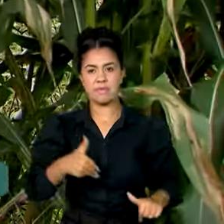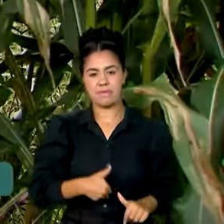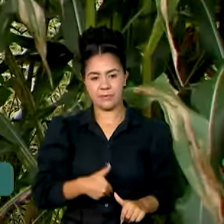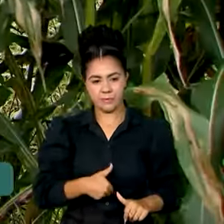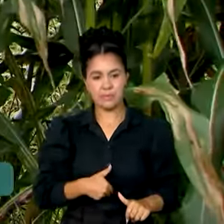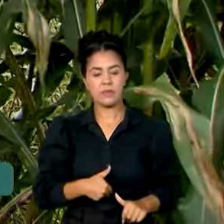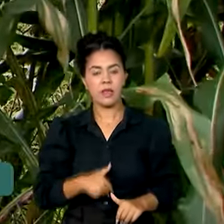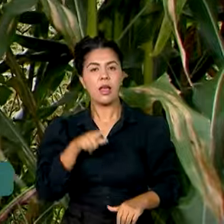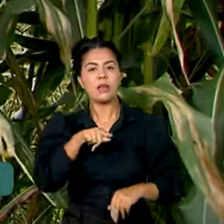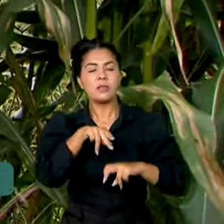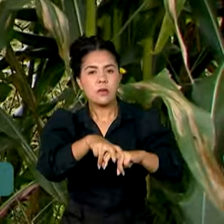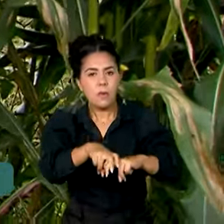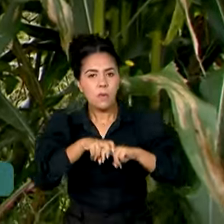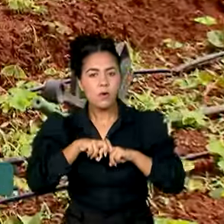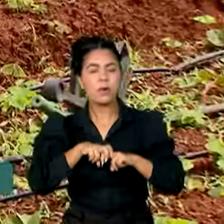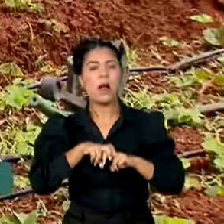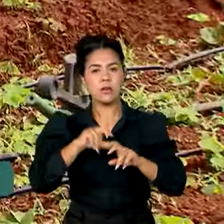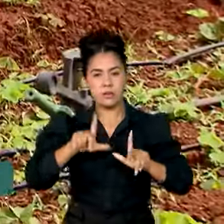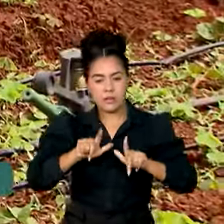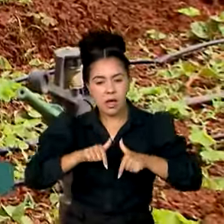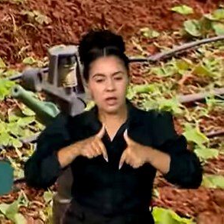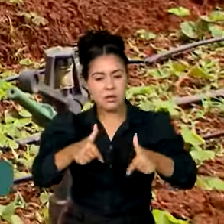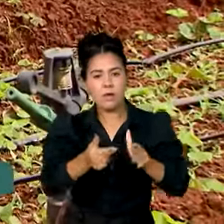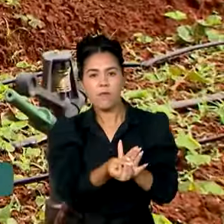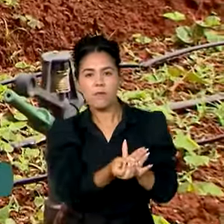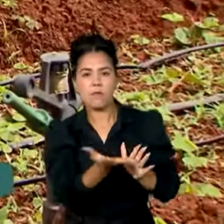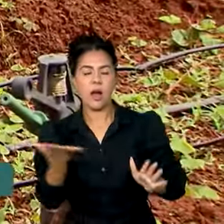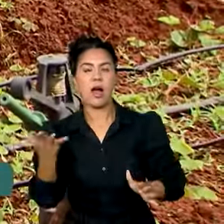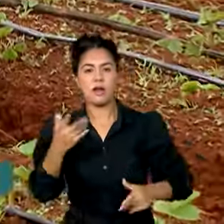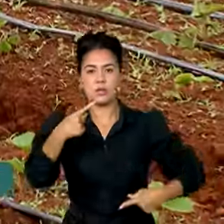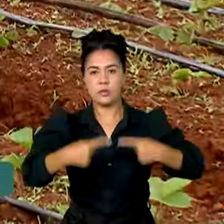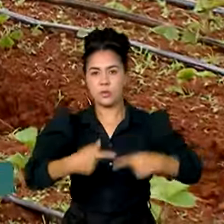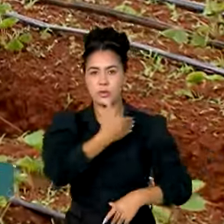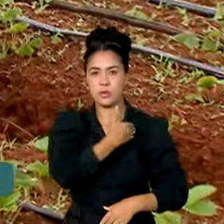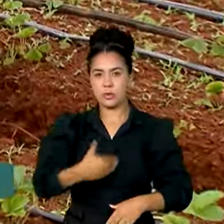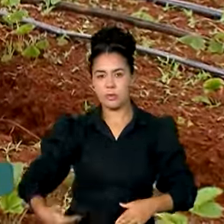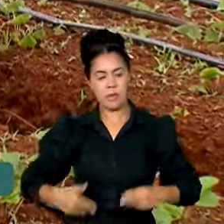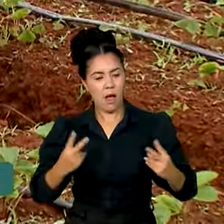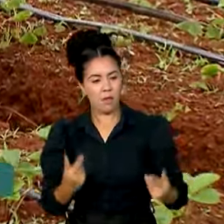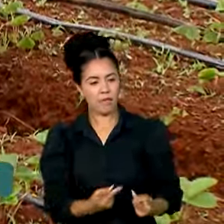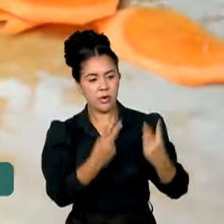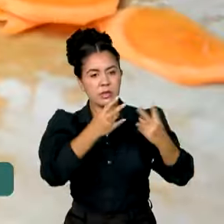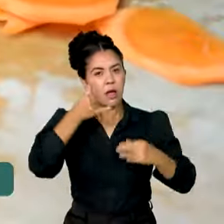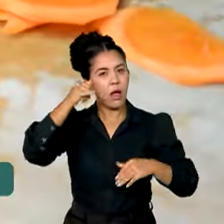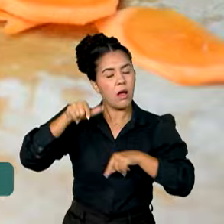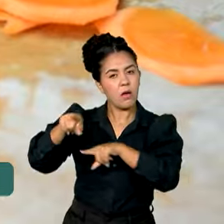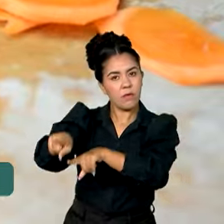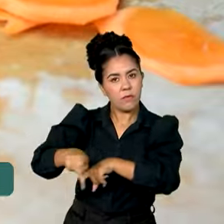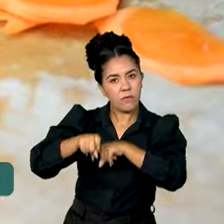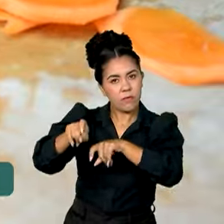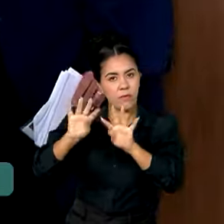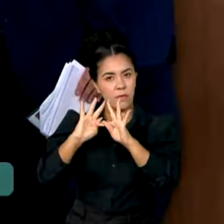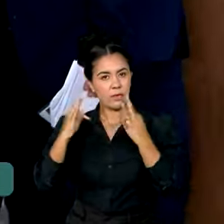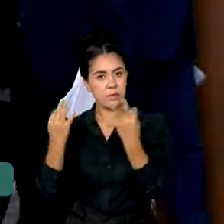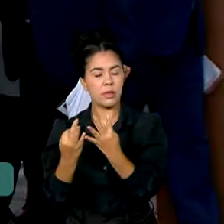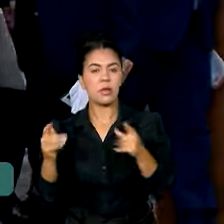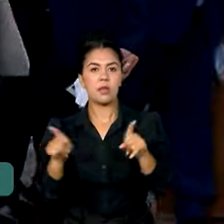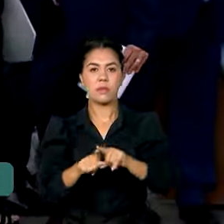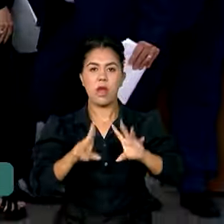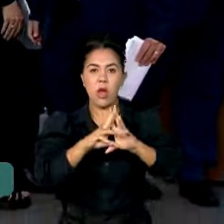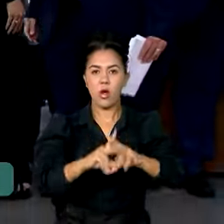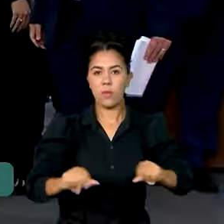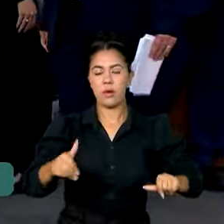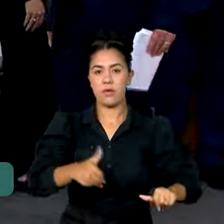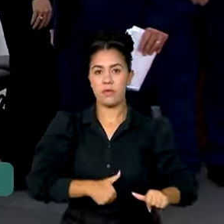reflete o impacto de políticas públicas voltadas para a valorização da agricultura familiar e o combate à fome. No Dia